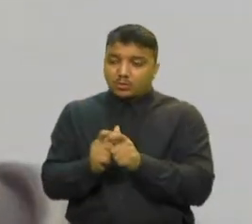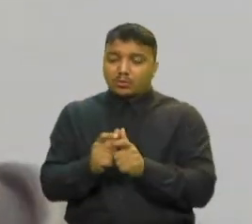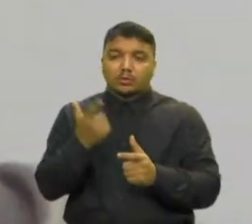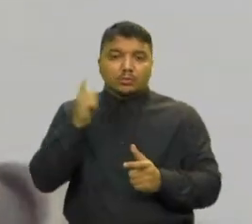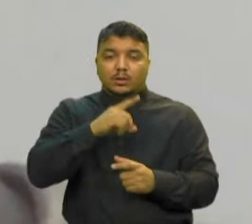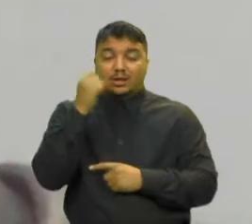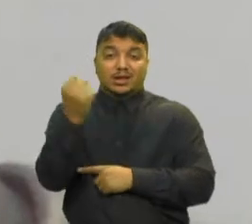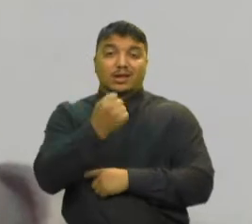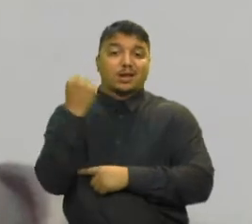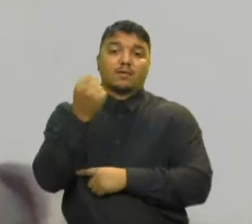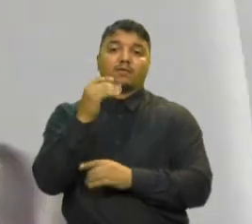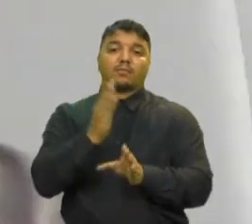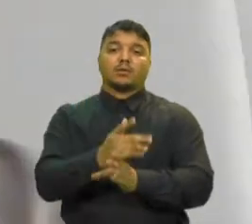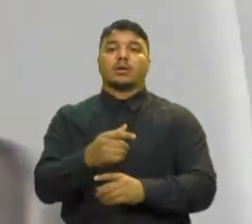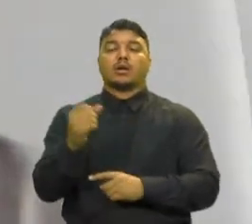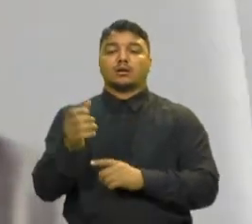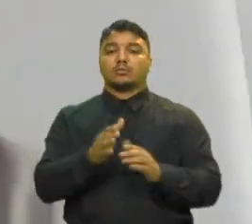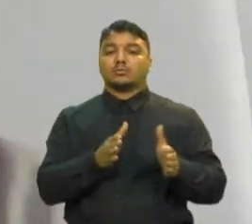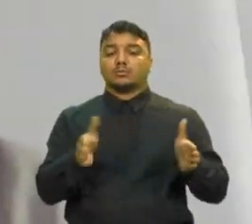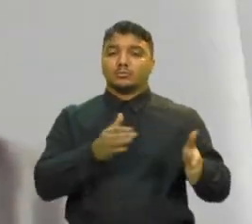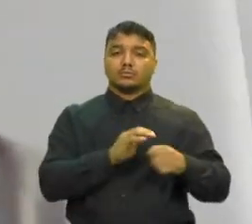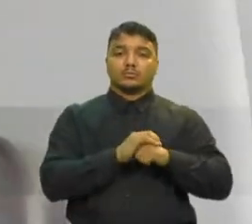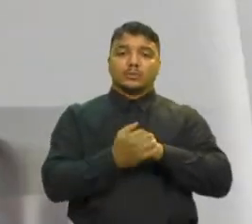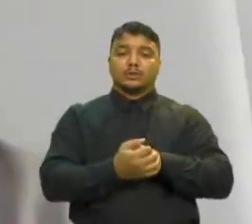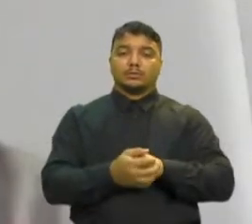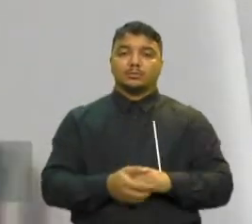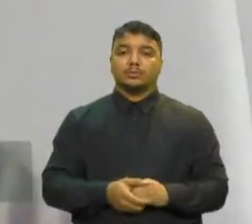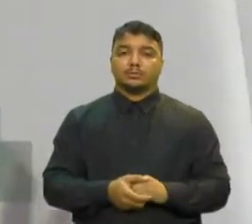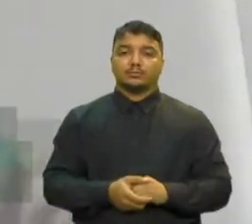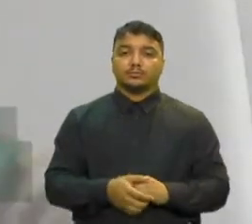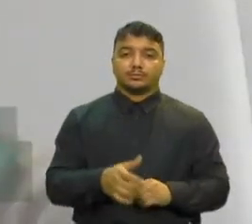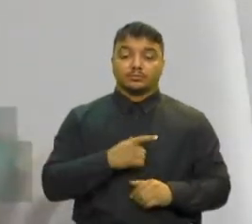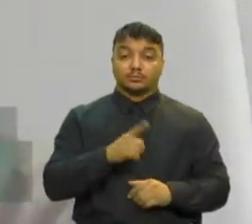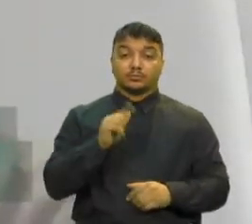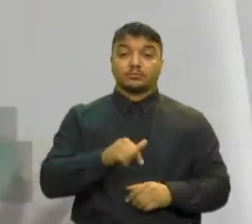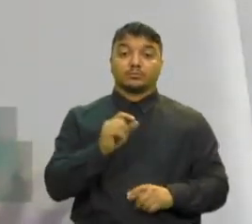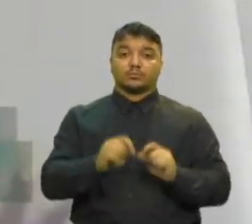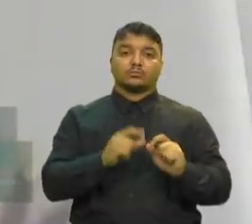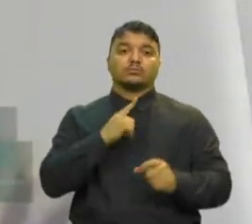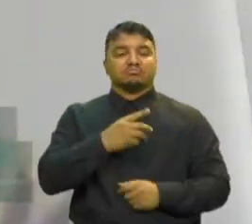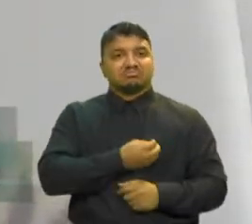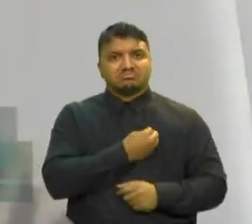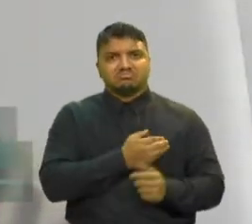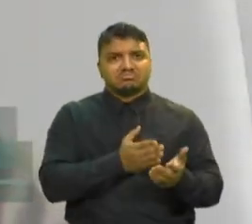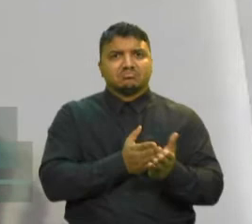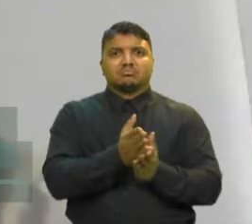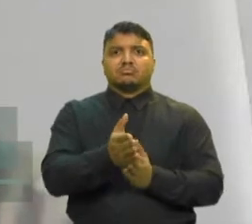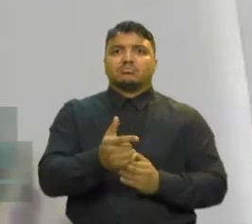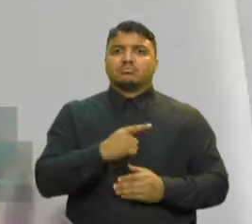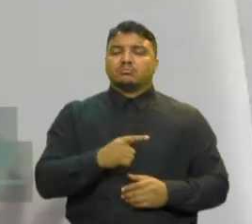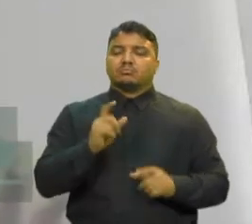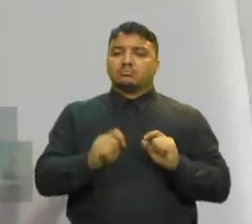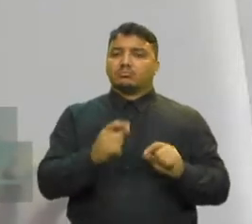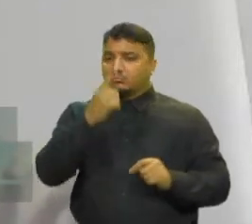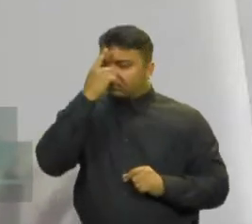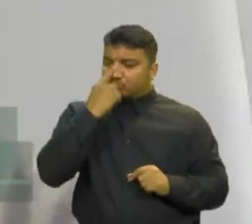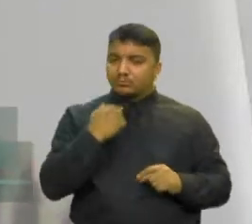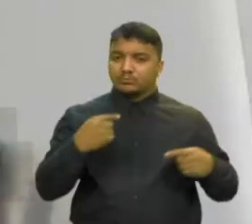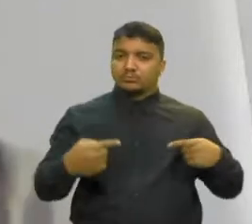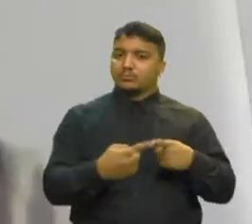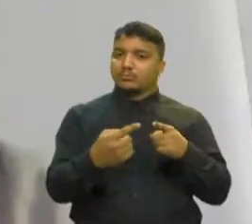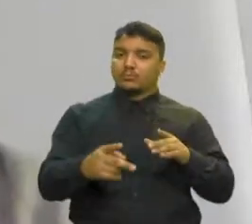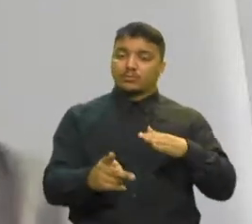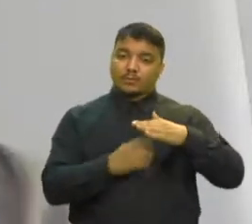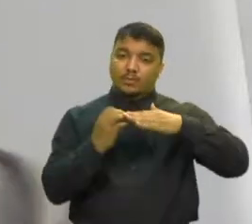agravou com a pandemia O quadro que já era muito presente nesse perfil empresarial, ele se